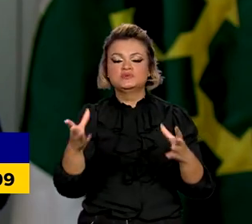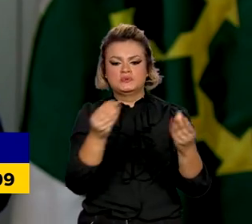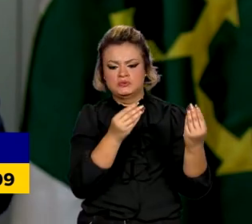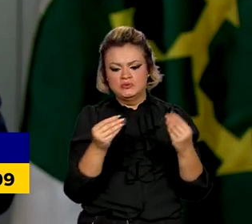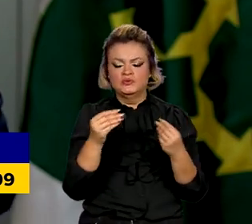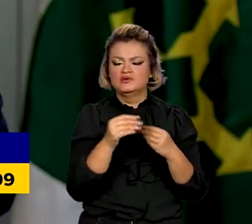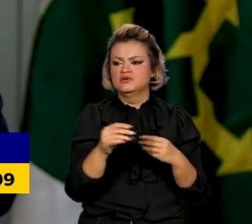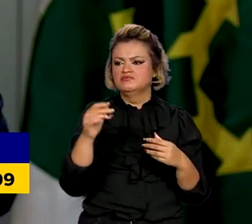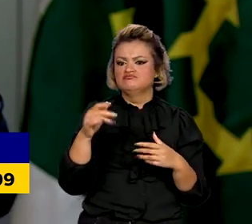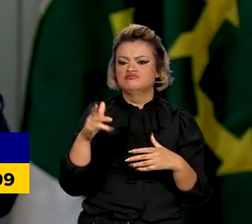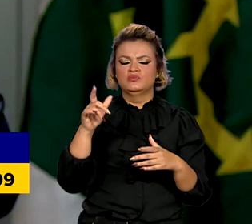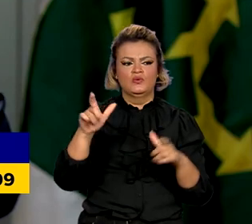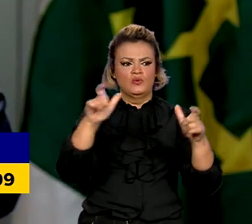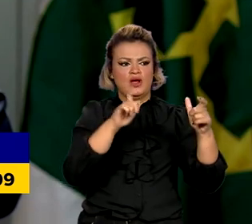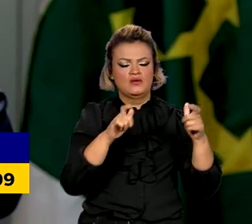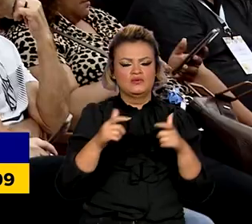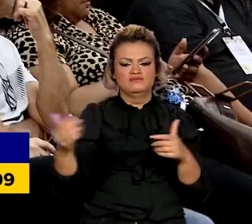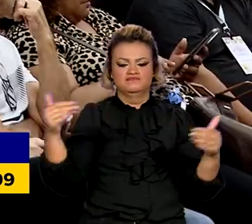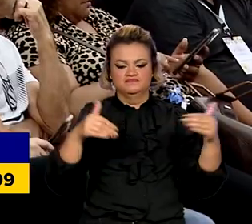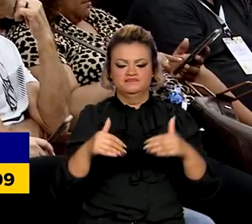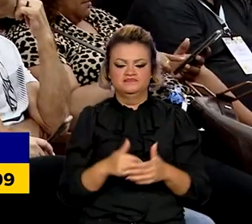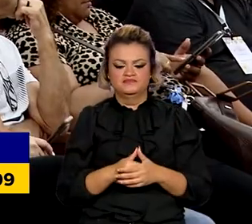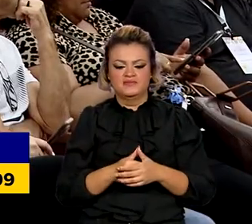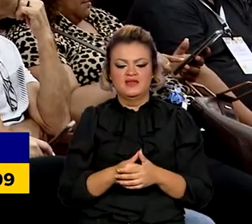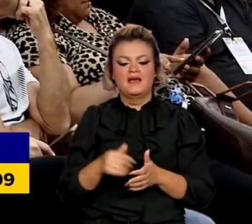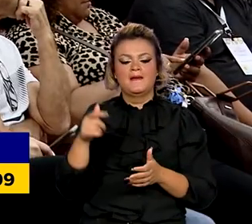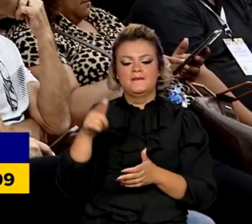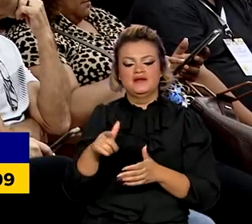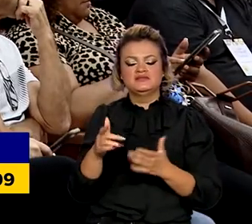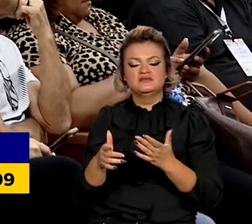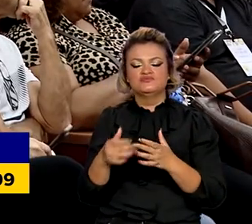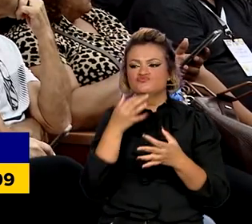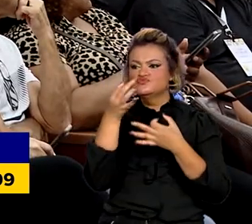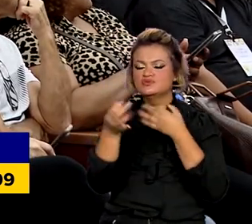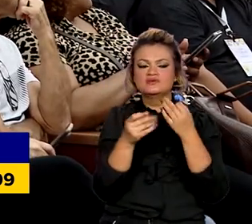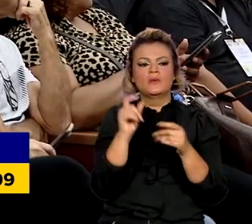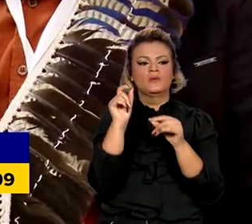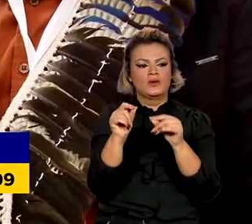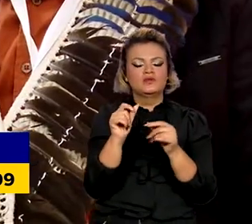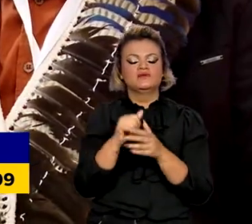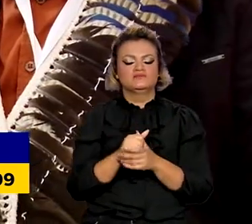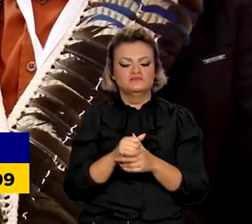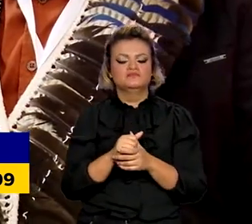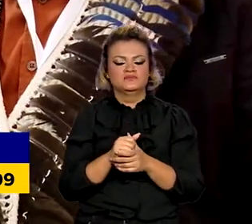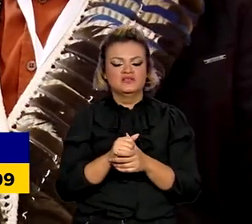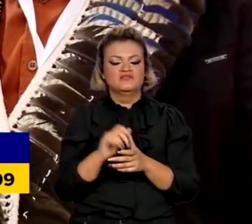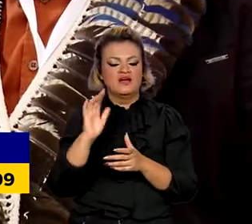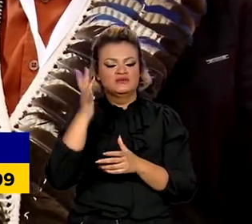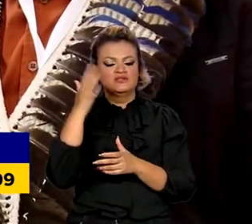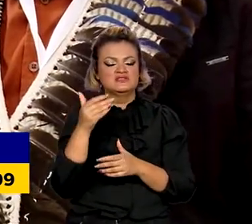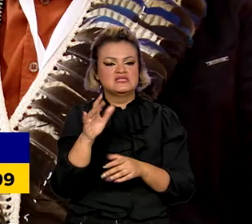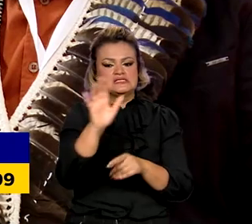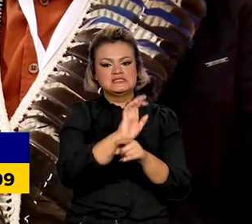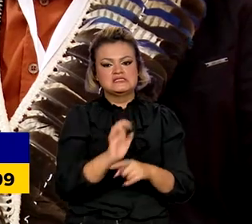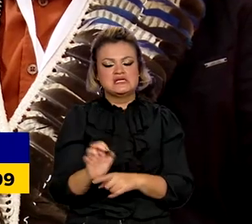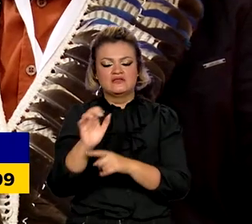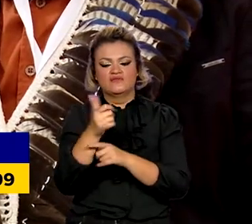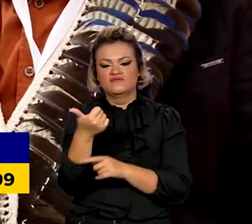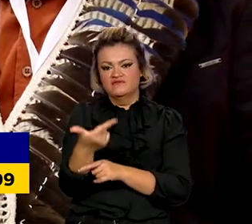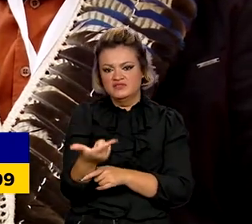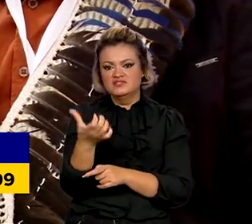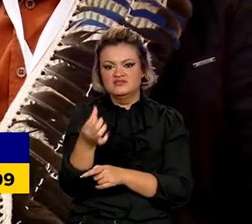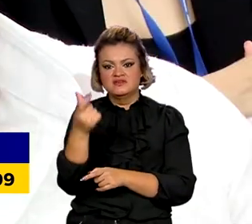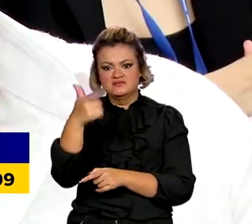espalhada por o Doutor Internacional. Além das coletas de sugestões presenciais que vão ocorrer nos 26 estados mais o